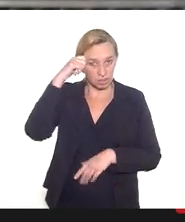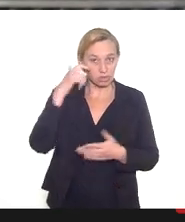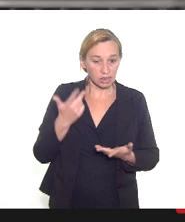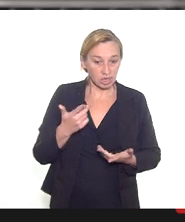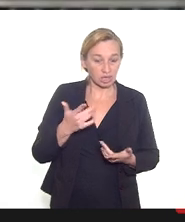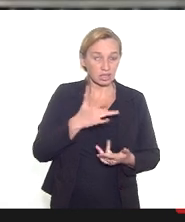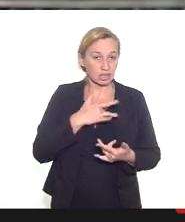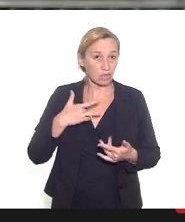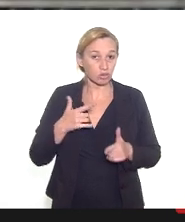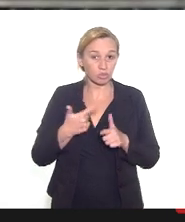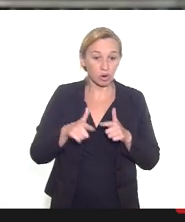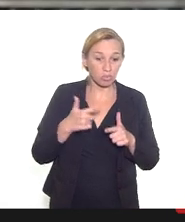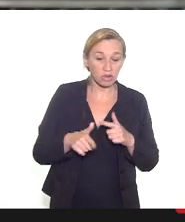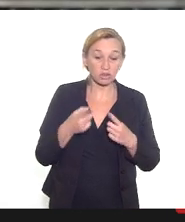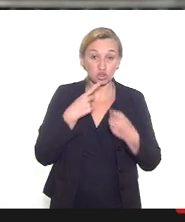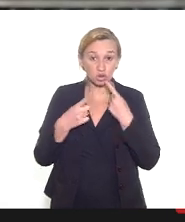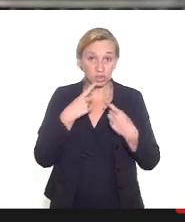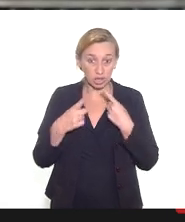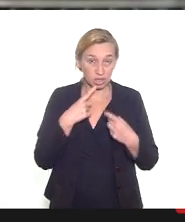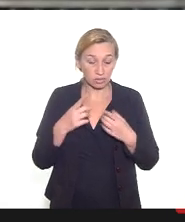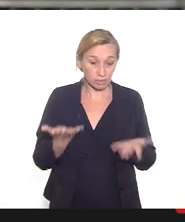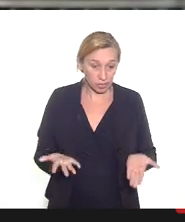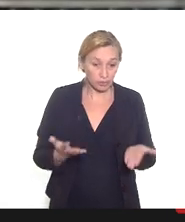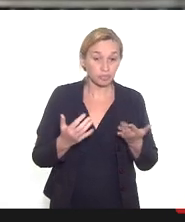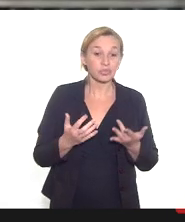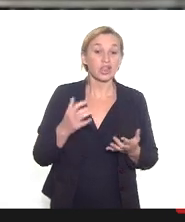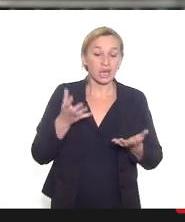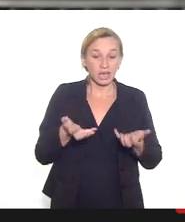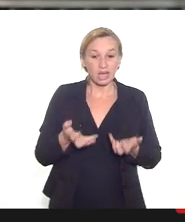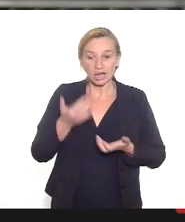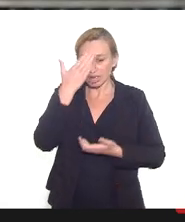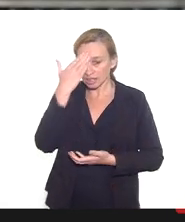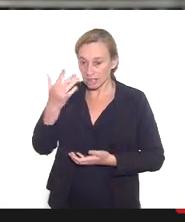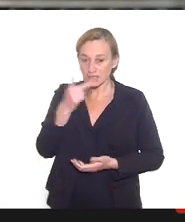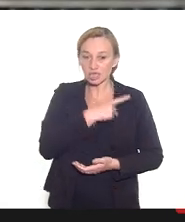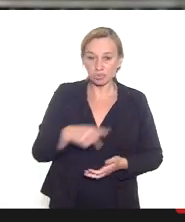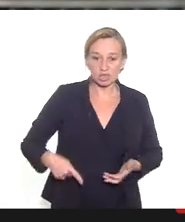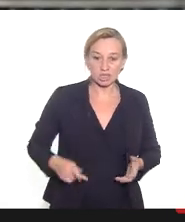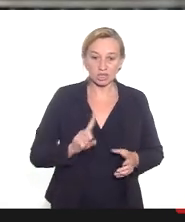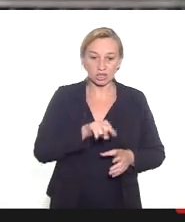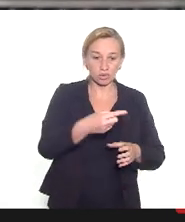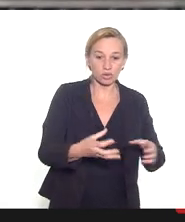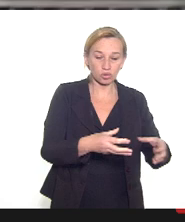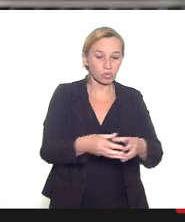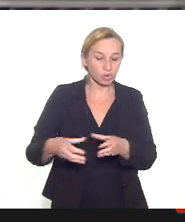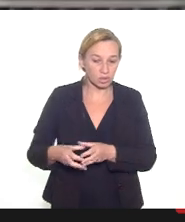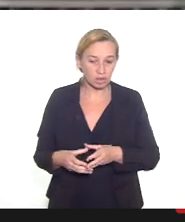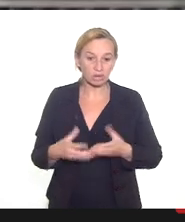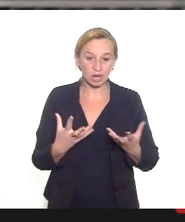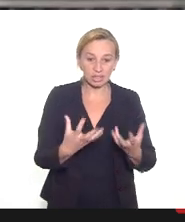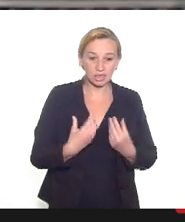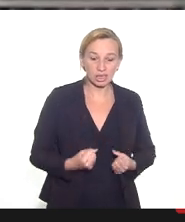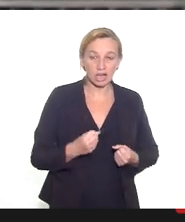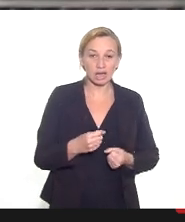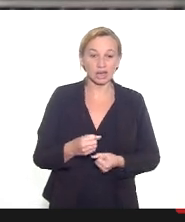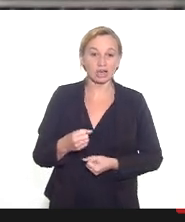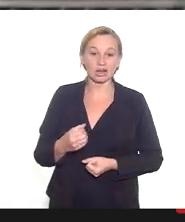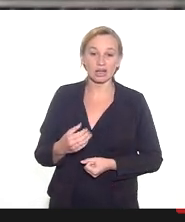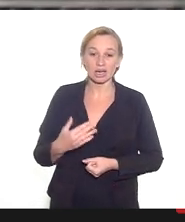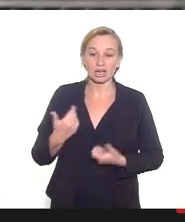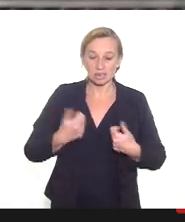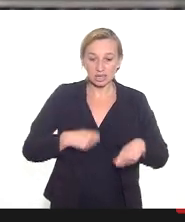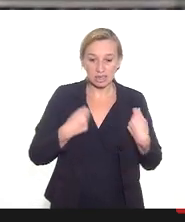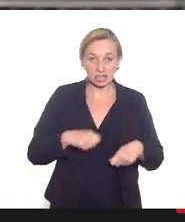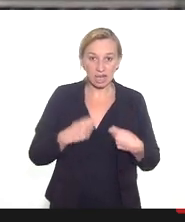discussão. Quero agradecer imensamente às presidentas que prontamente atenderam, entendendo a urgência e a